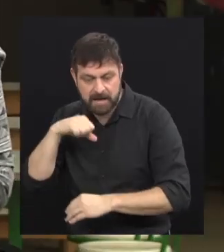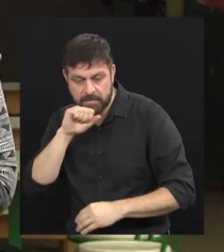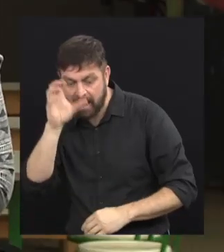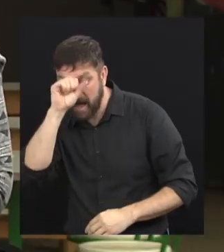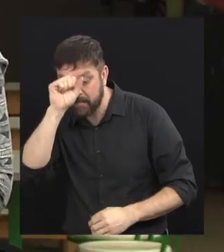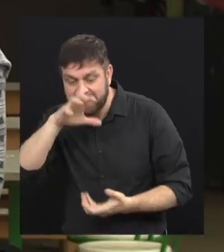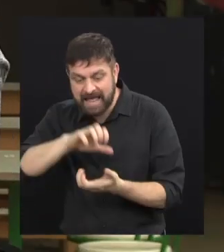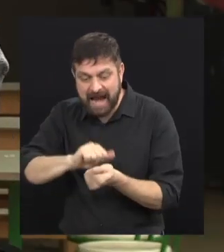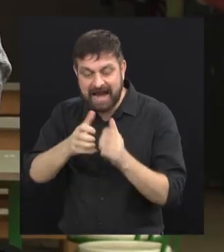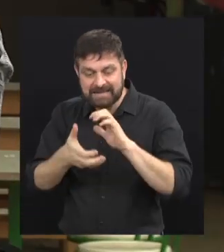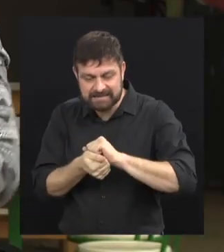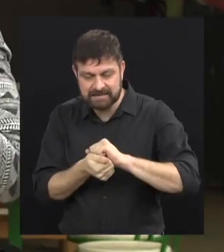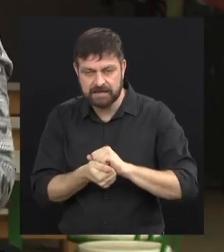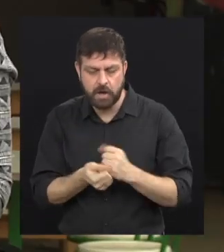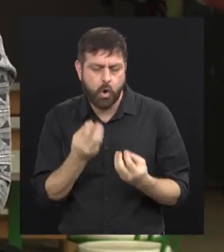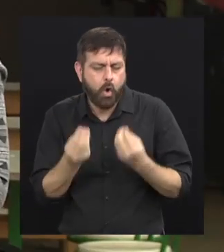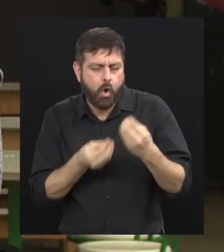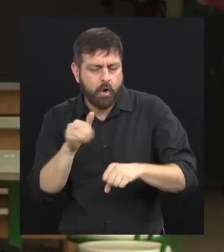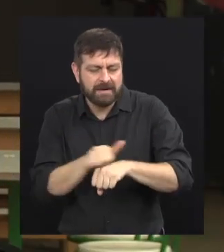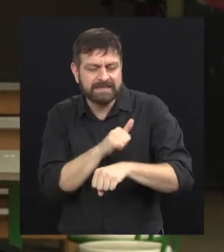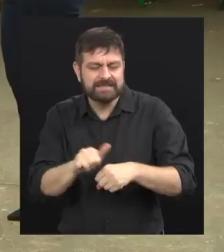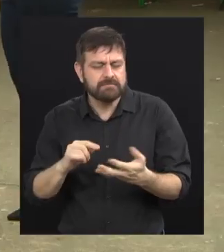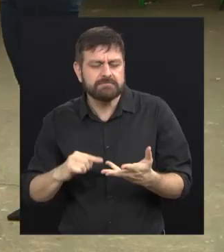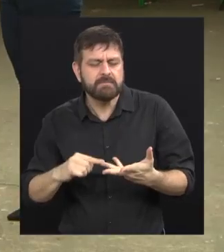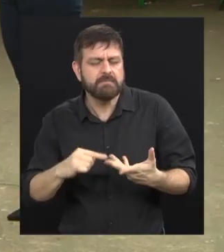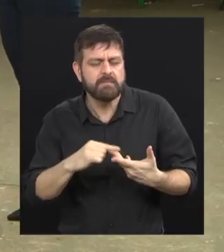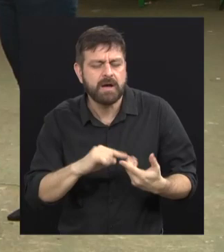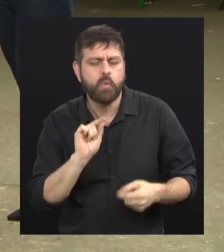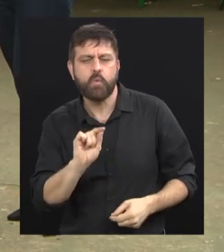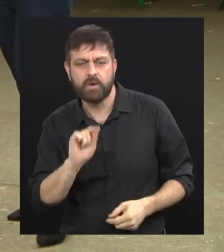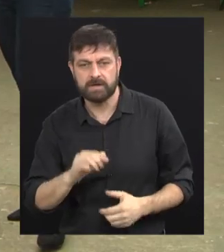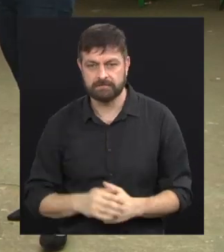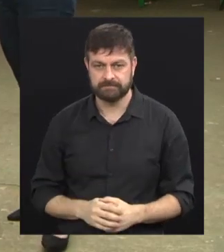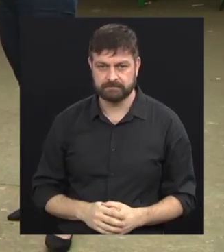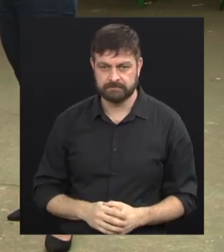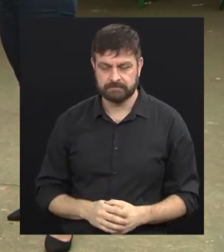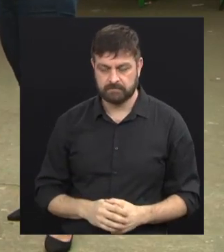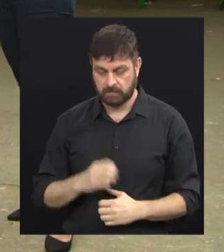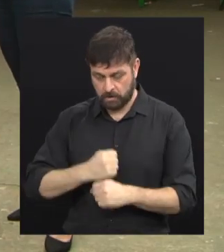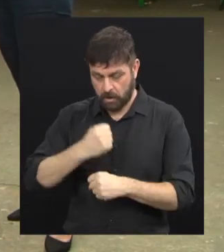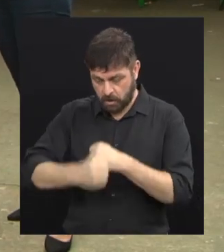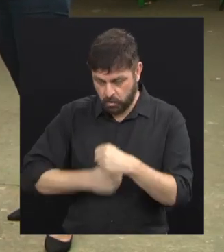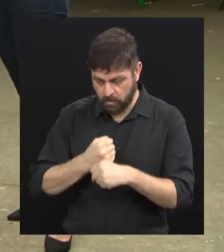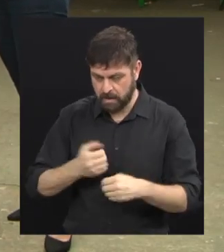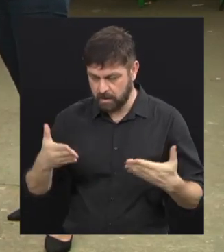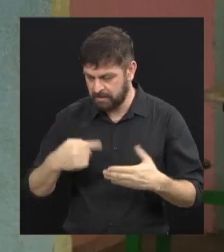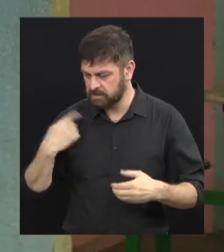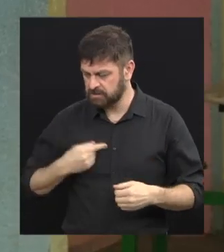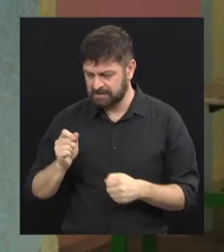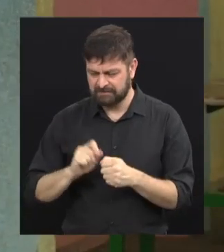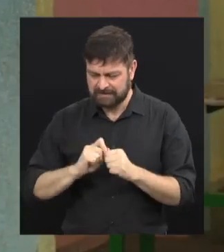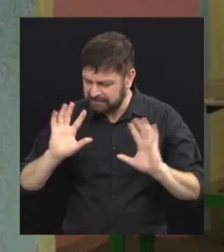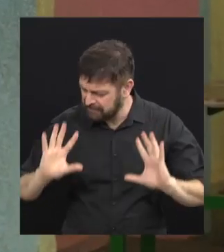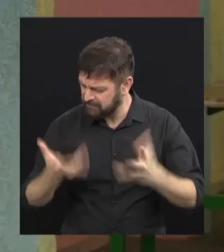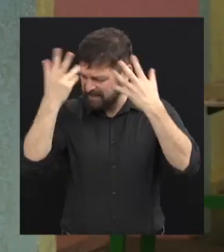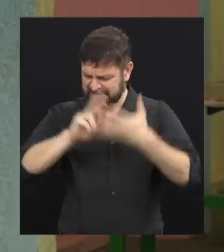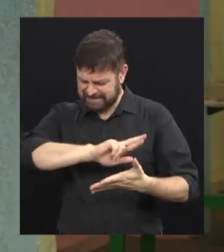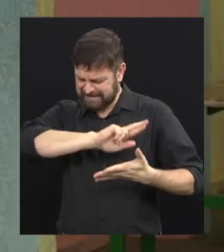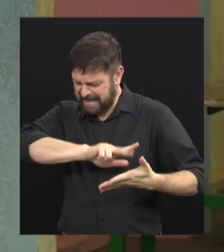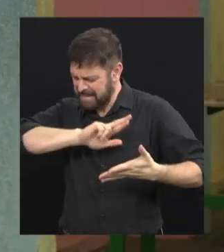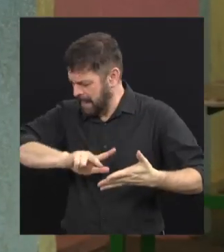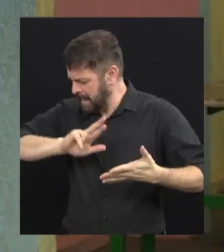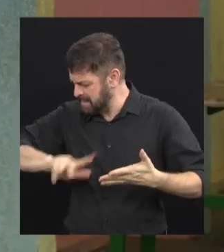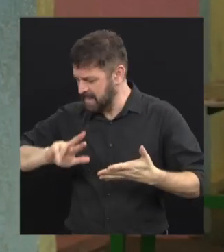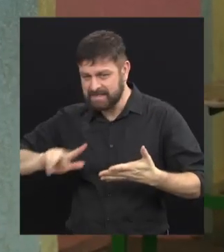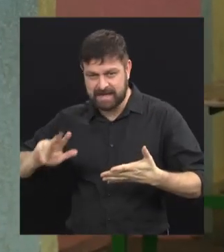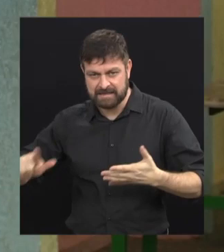foram as alternativas, Maria Alissa, que vocês foram levantando nesse meio tempo? A gente, esse ano nós fizemos muitos eventos, muitos eventos. E